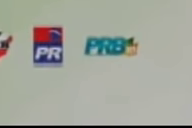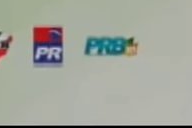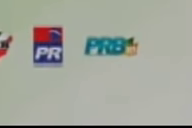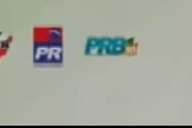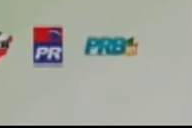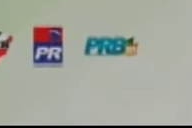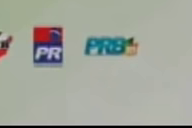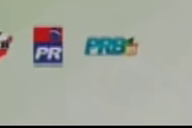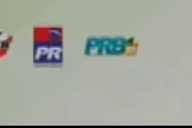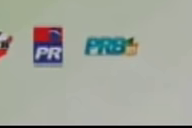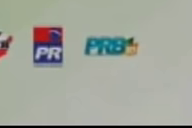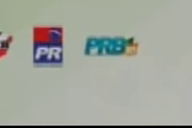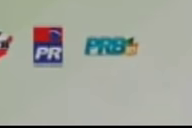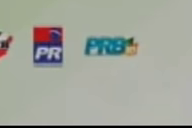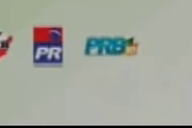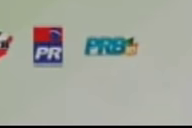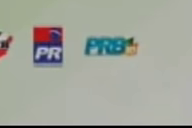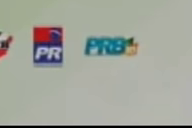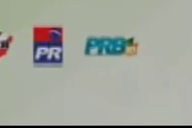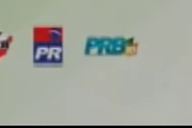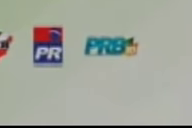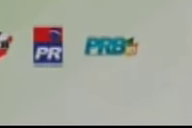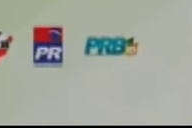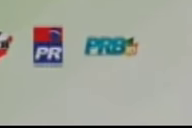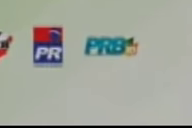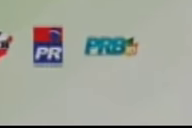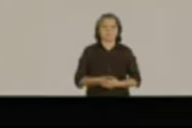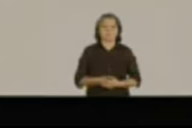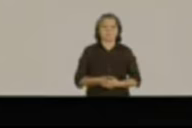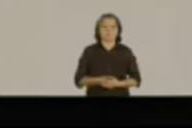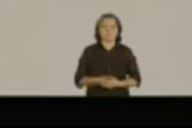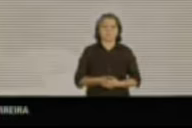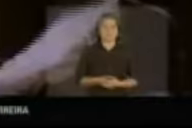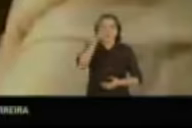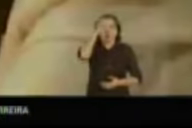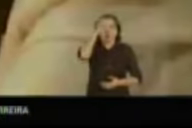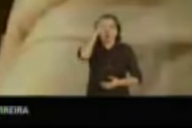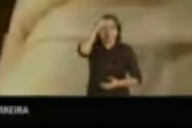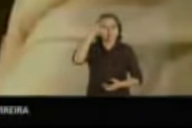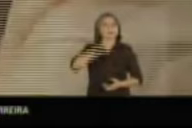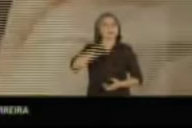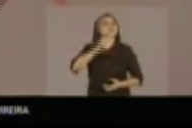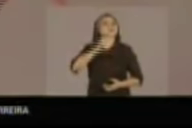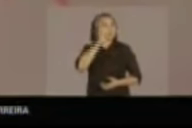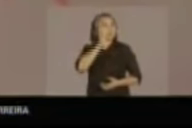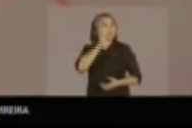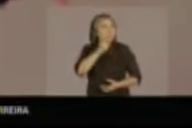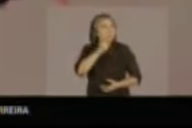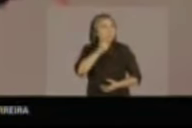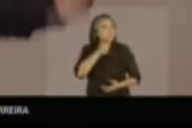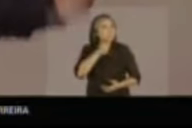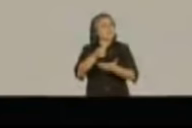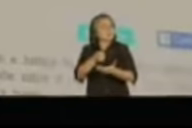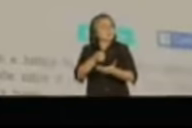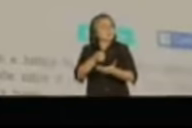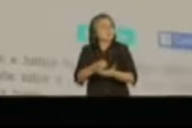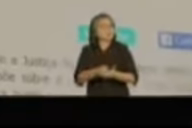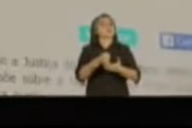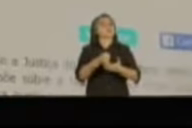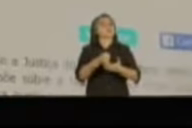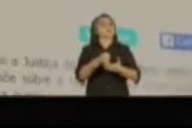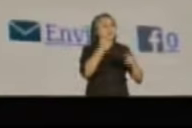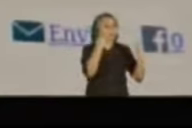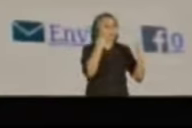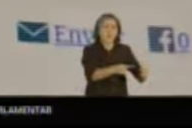Mato Grosso Em Mato Grosso existe uma mulher guerreira que enfrentou o crime